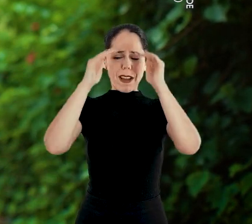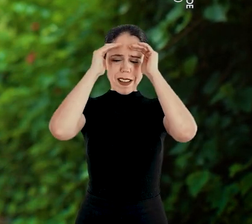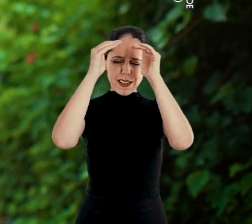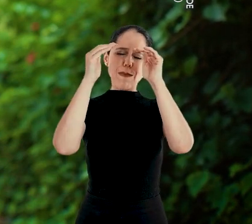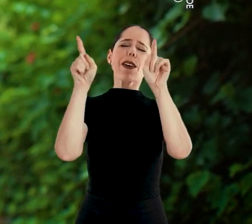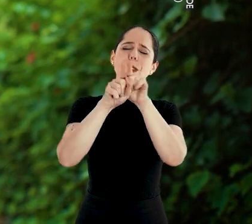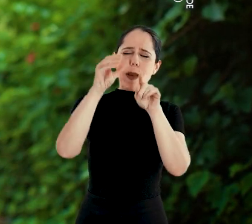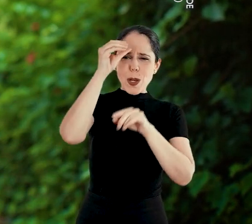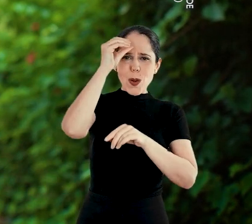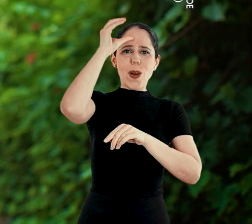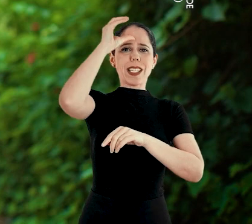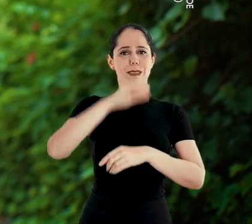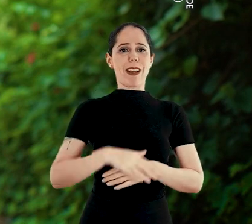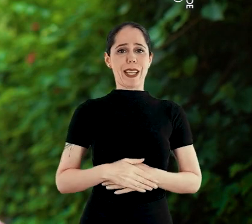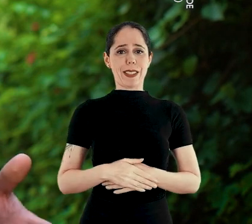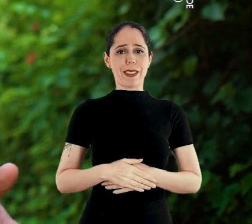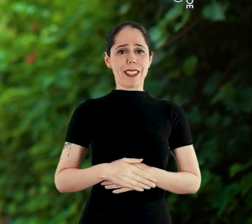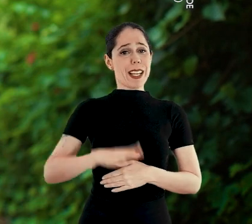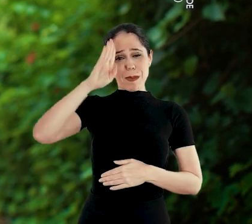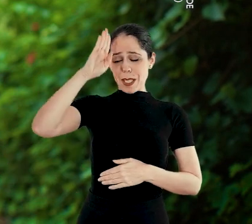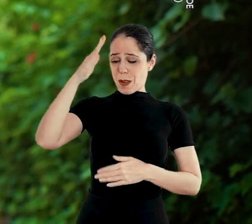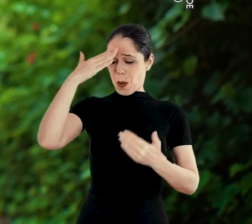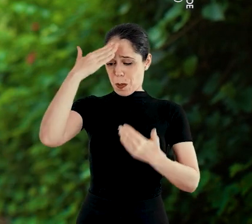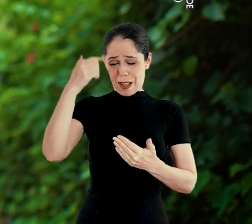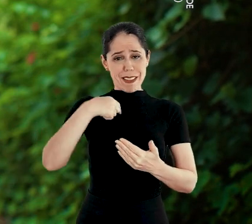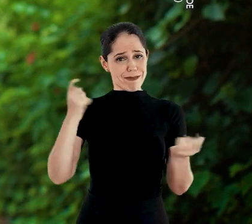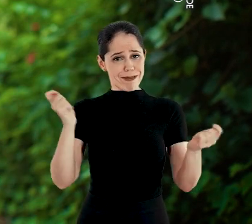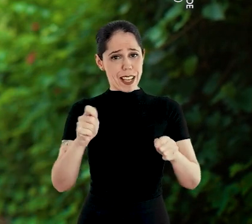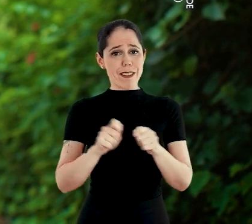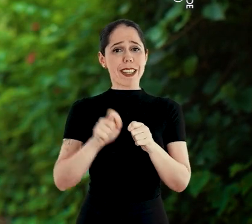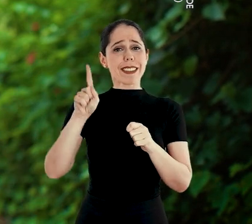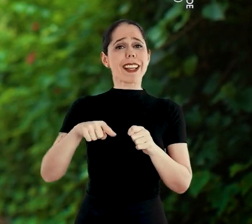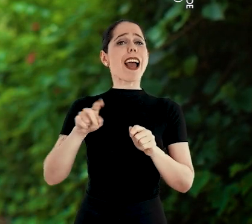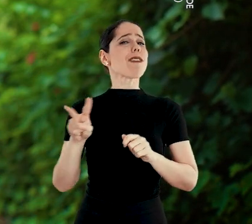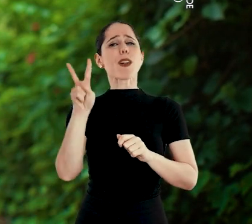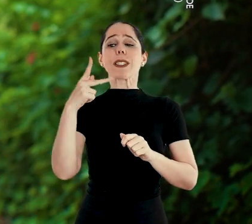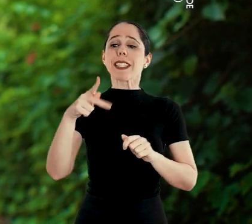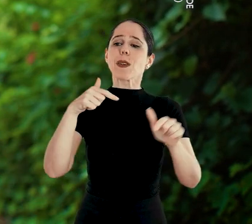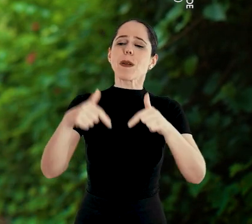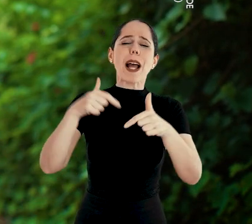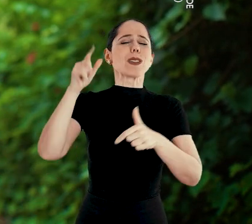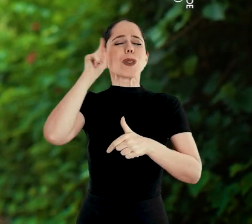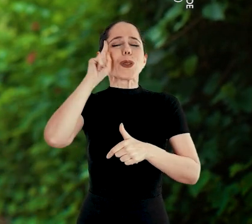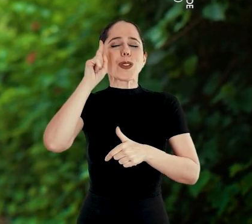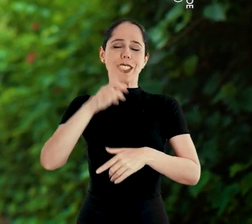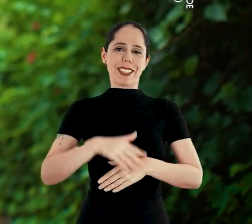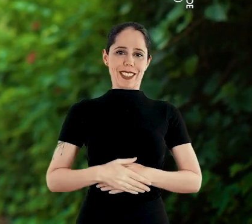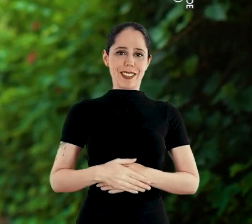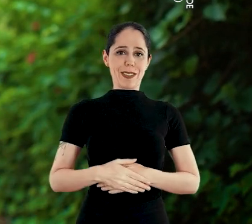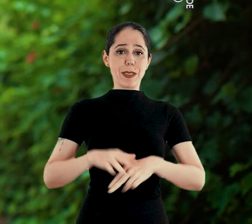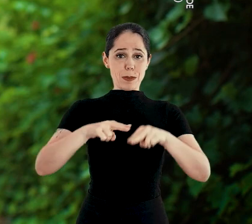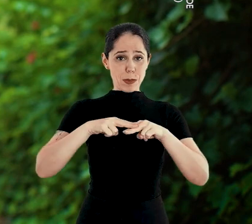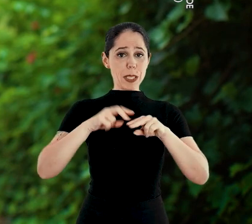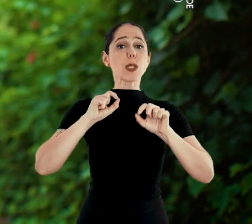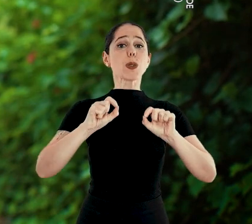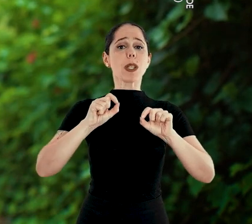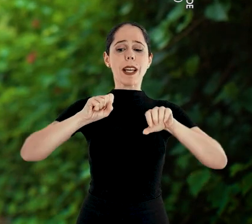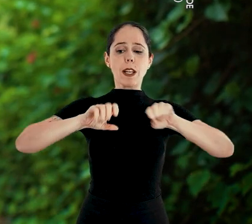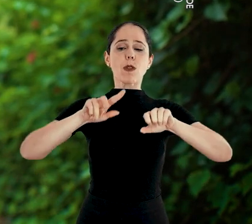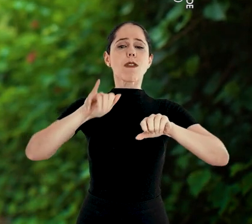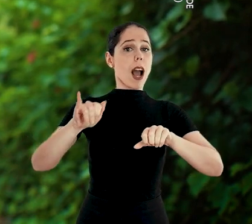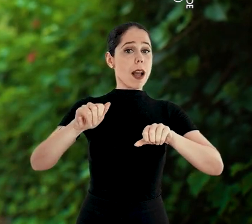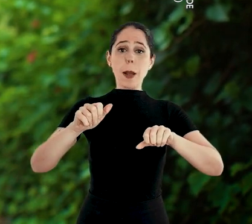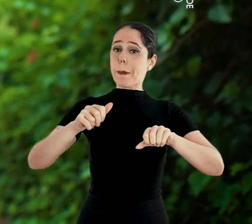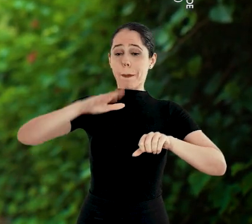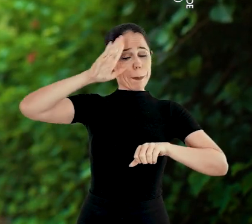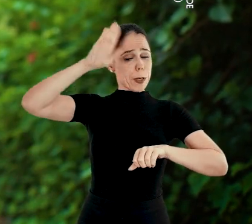e do conhecimento. A maior homenagem que eu posso fazer é honrar o teu trabalho todos os dias. Por isso, a educação